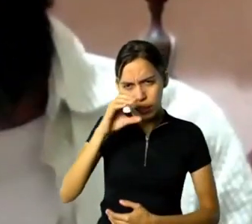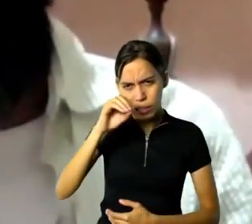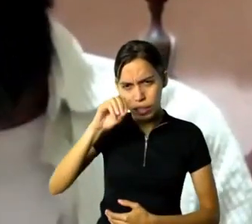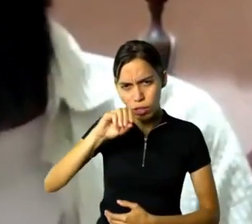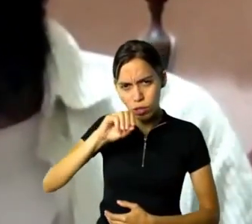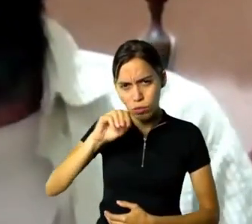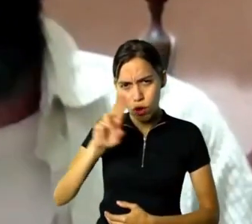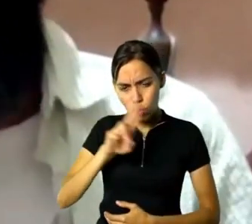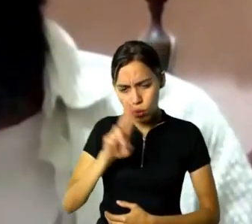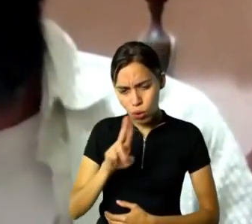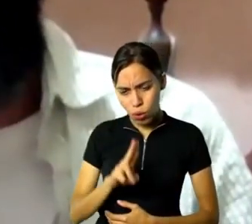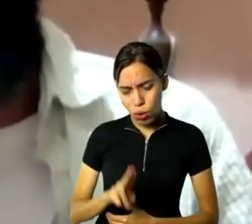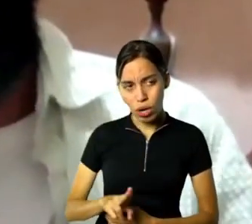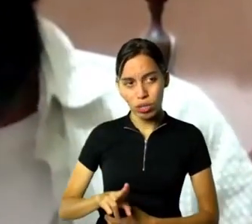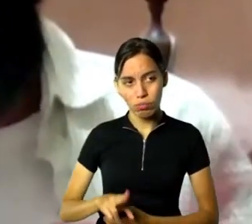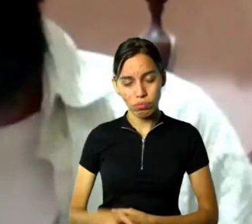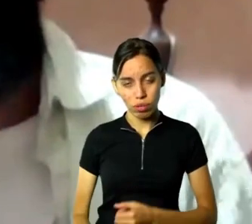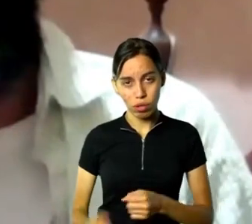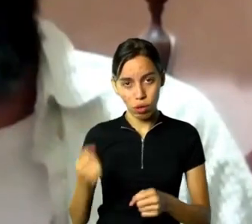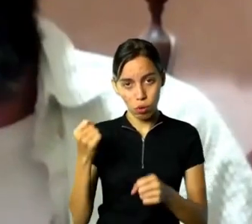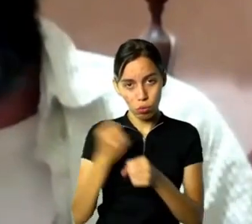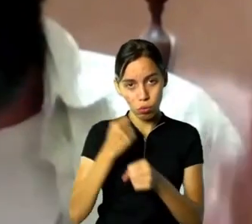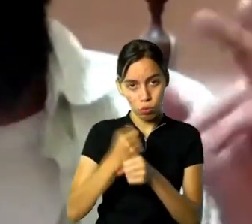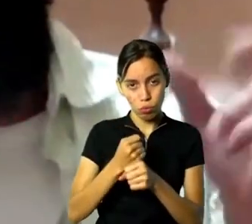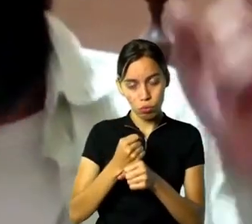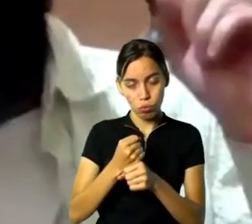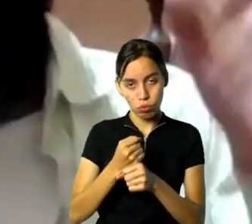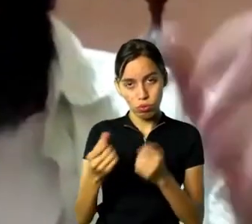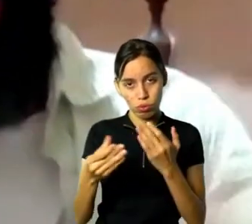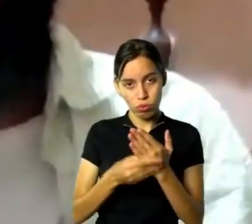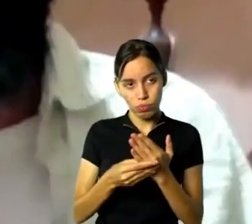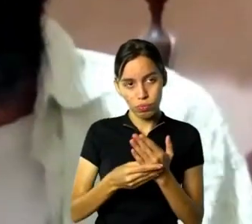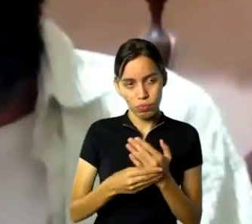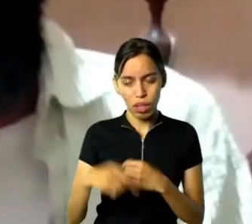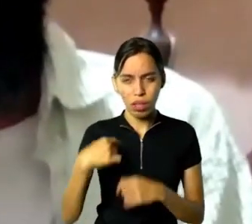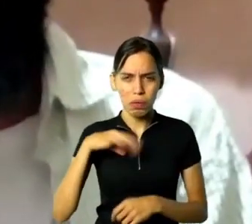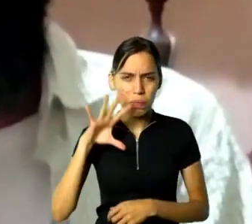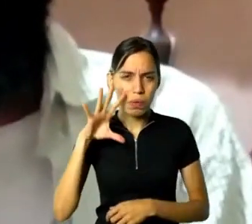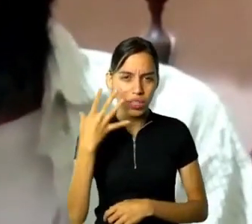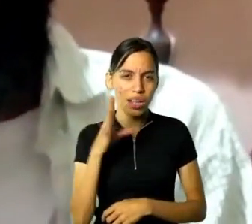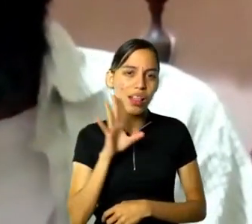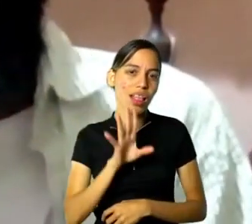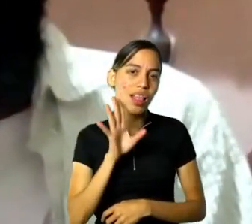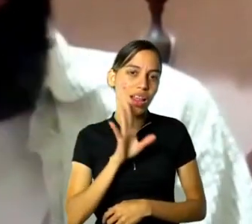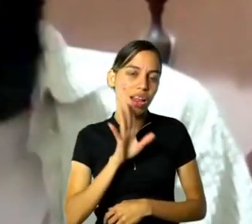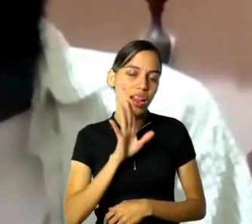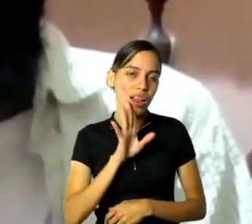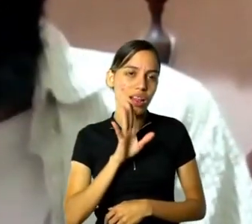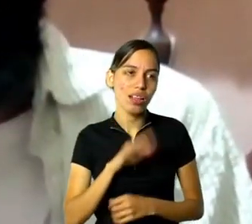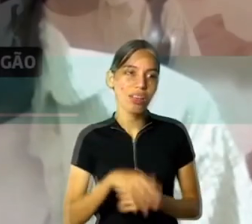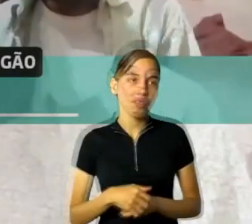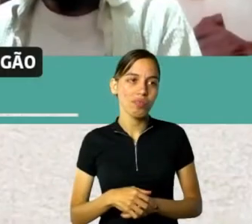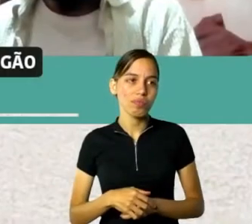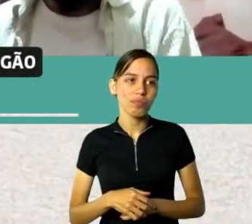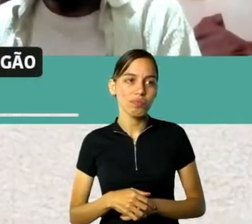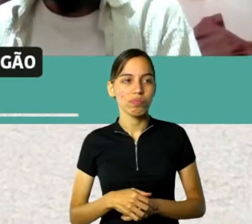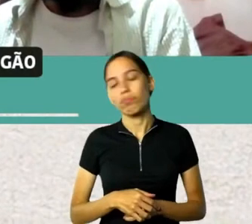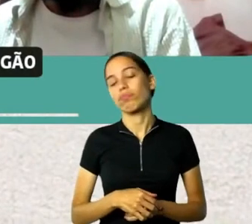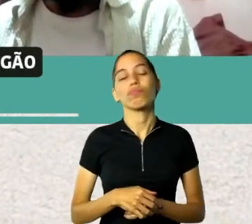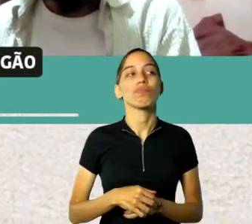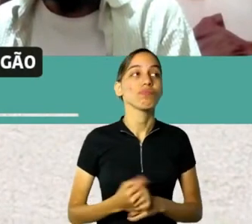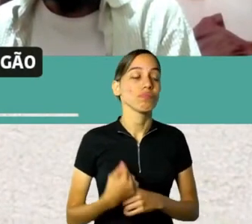e essa construção do livro foi uma coisa que eu achei muito legal de ter bolado isso também. Eu achei bem legal no início